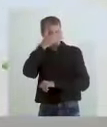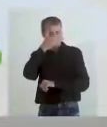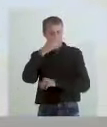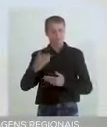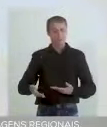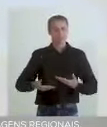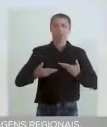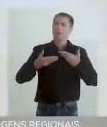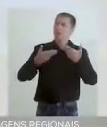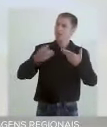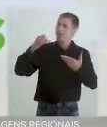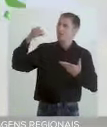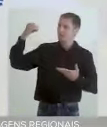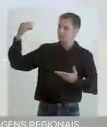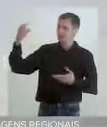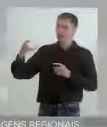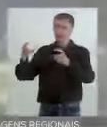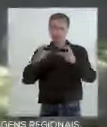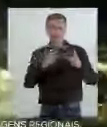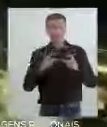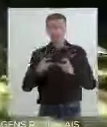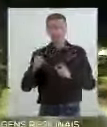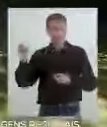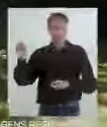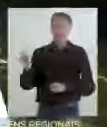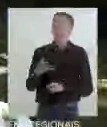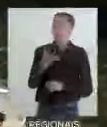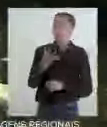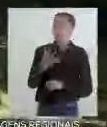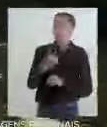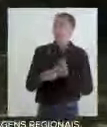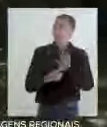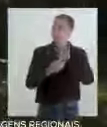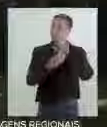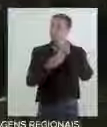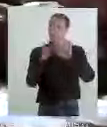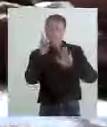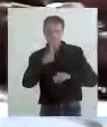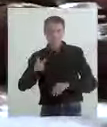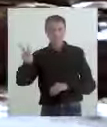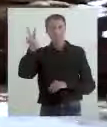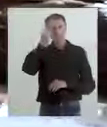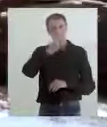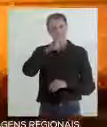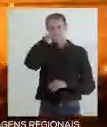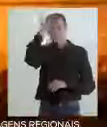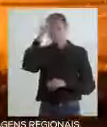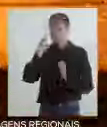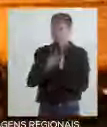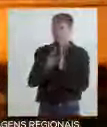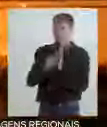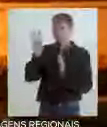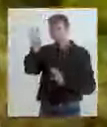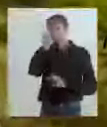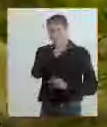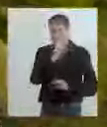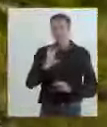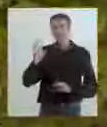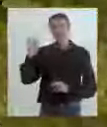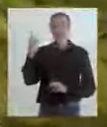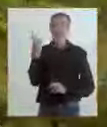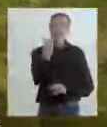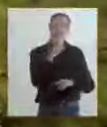que você não vê, vai te levar a lugares inexplorados, para te mostrar, através do olhar de personagens regionais,